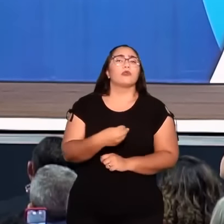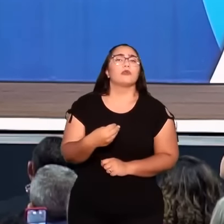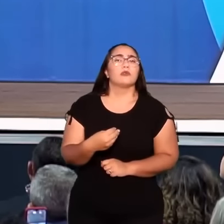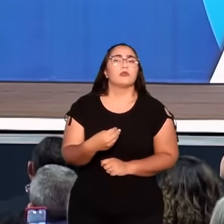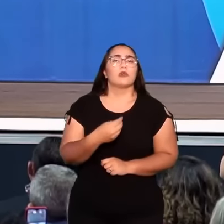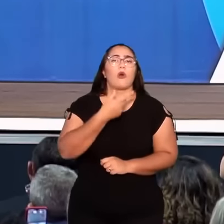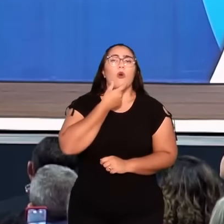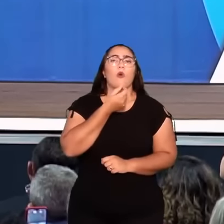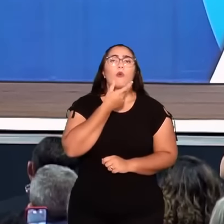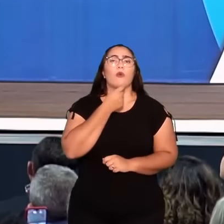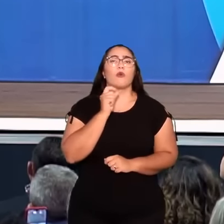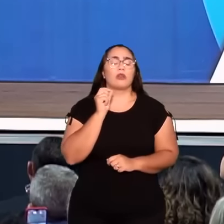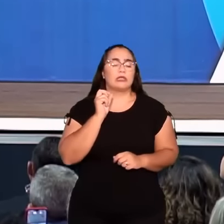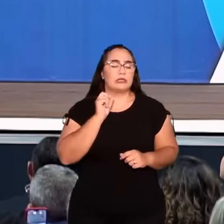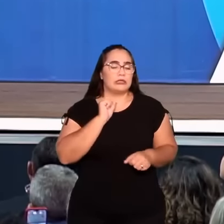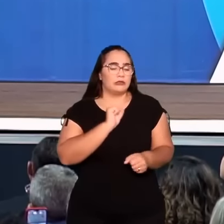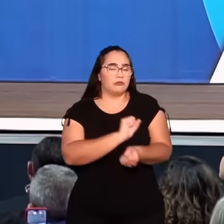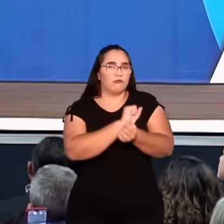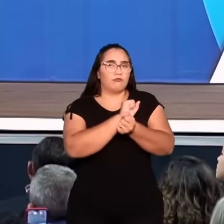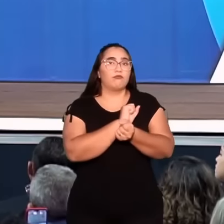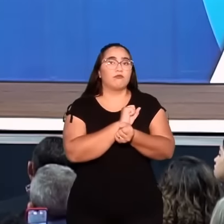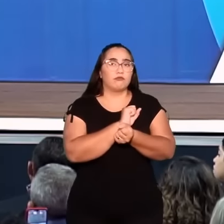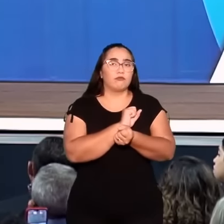Homens que são escravos disso.